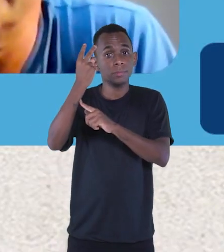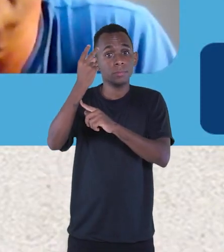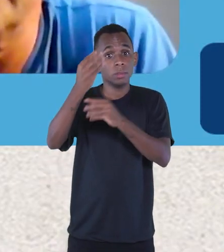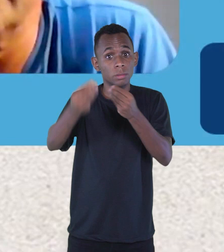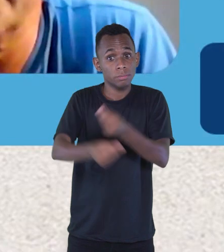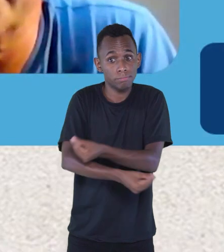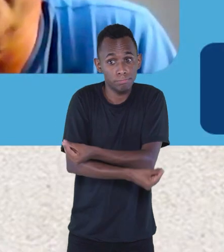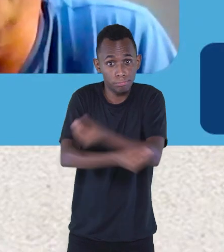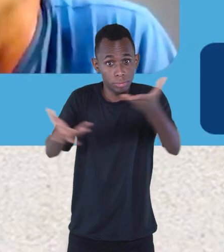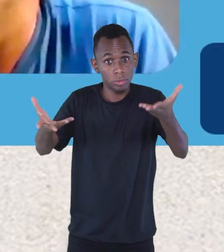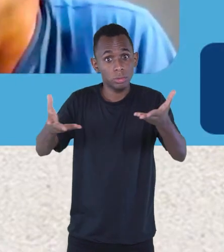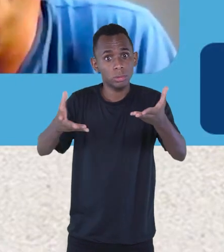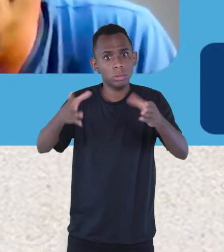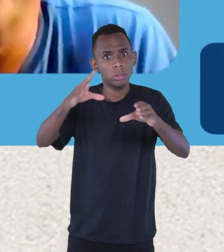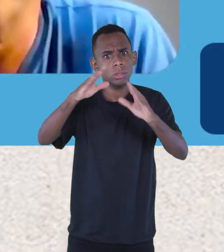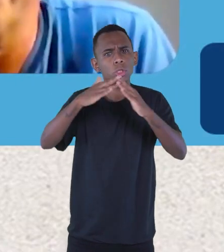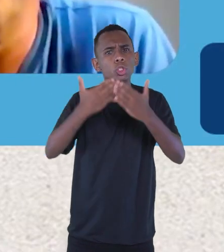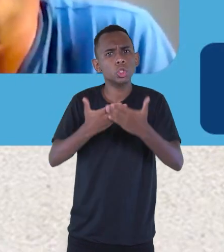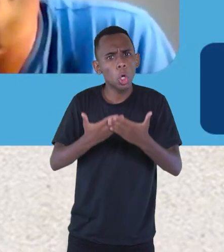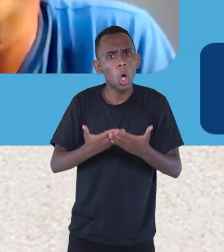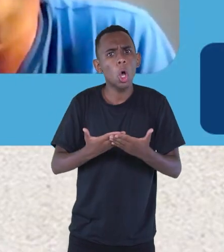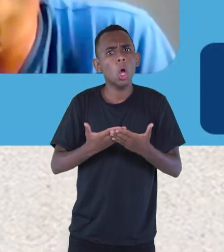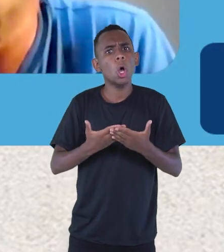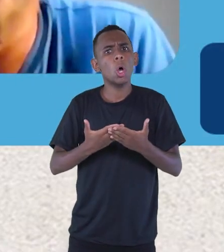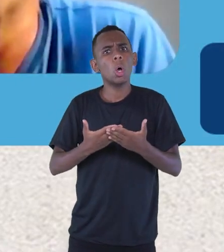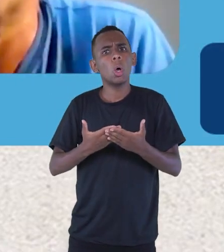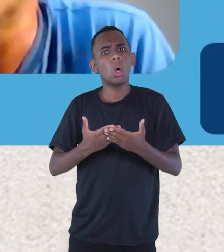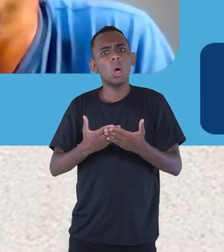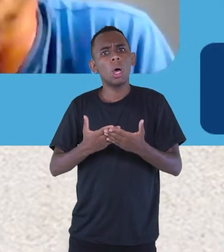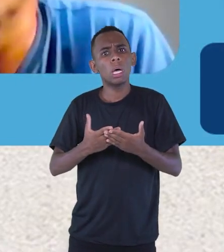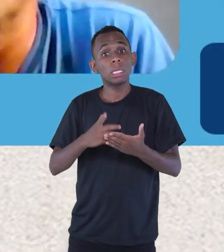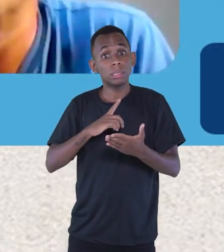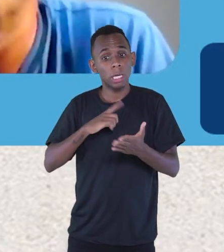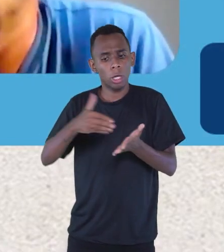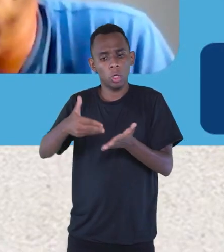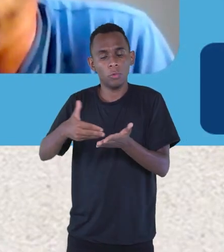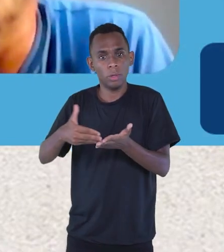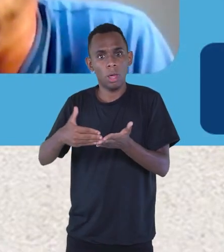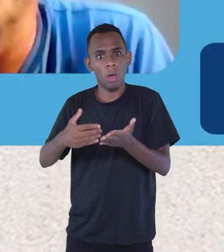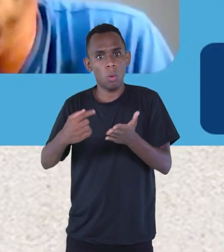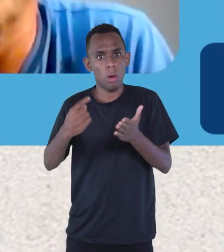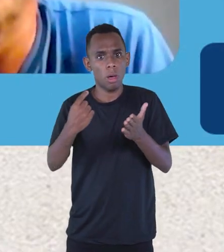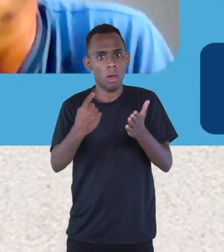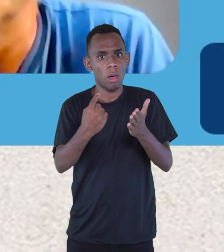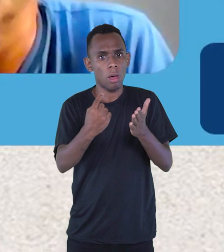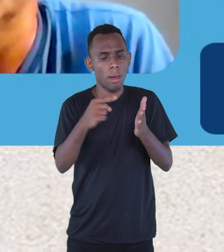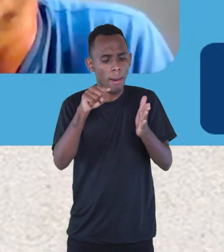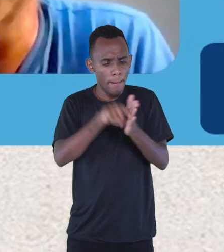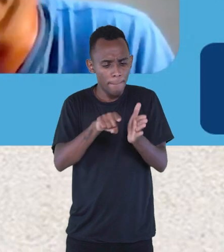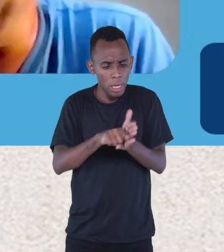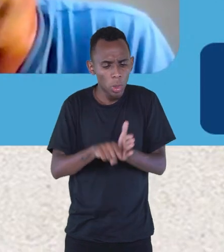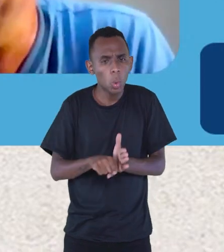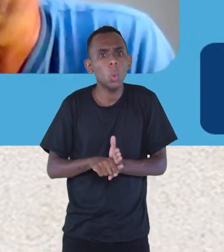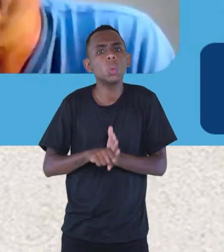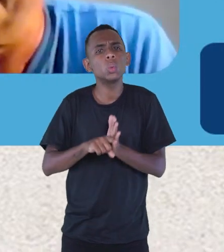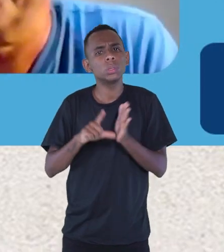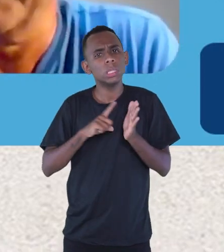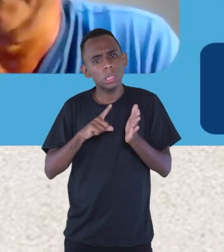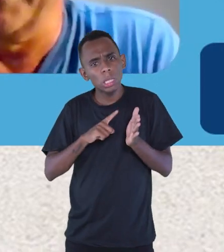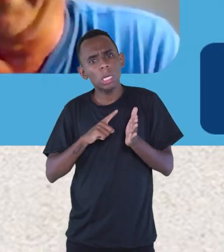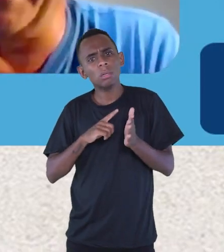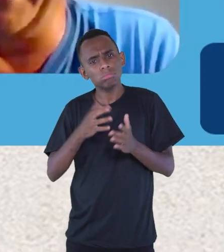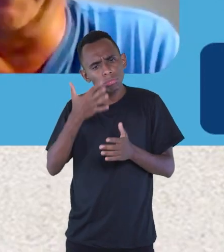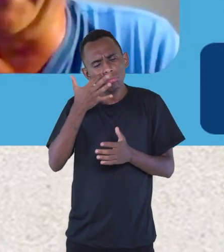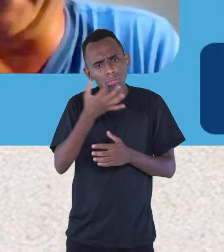distribuído nas escolas? Porque eu vi que tem um quiz no final, né? Para instigar os alunos mesmo a conhecer a cidade. Sim. Que bem interessante.